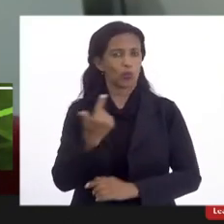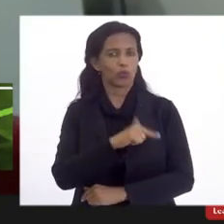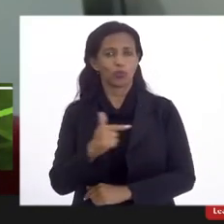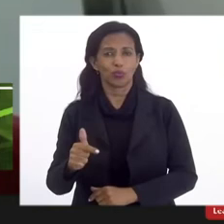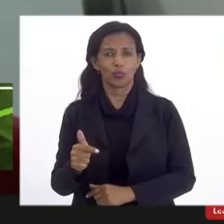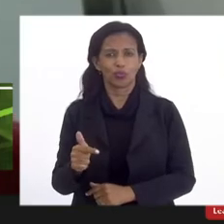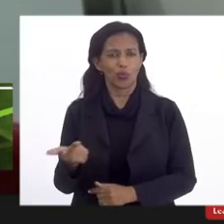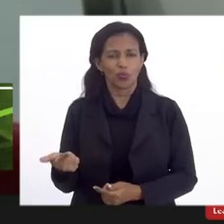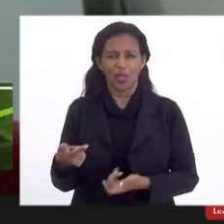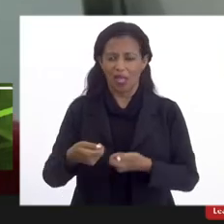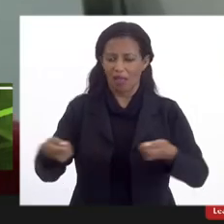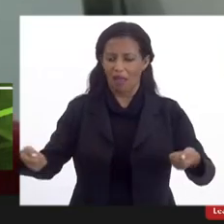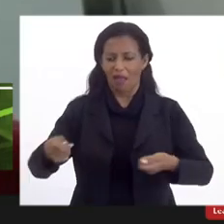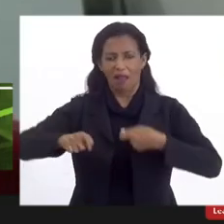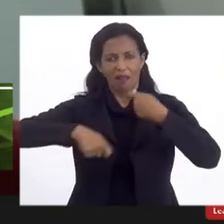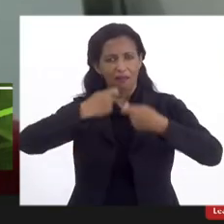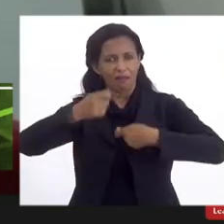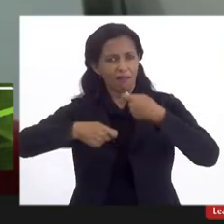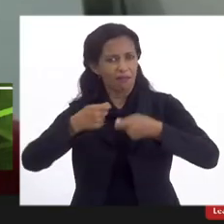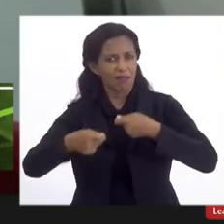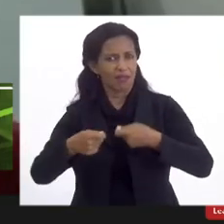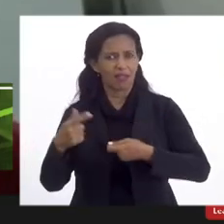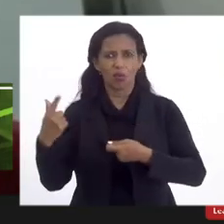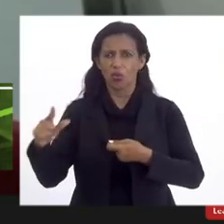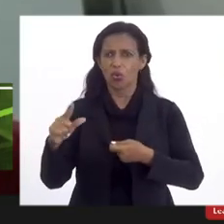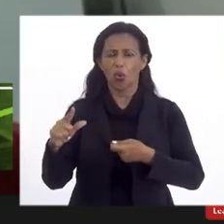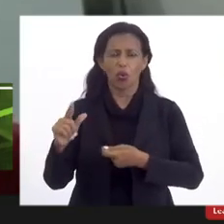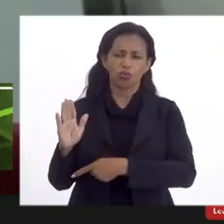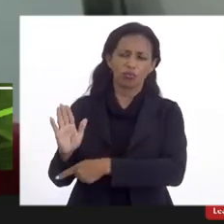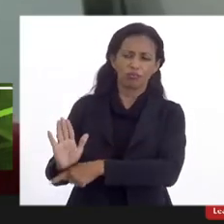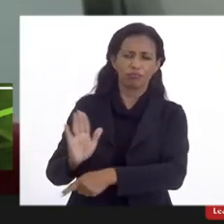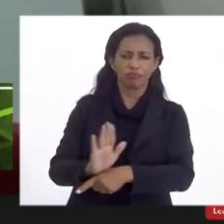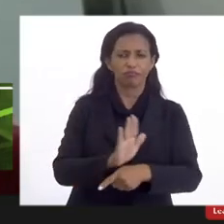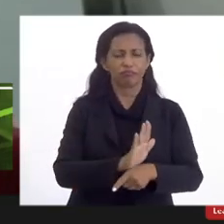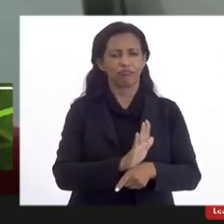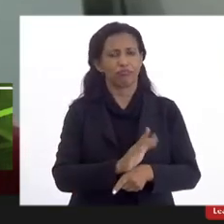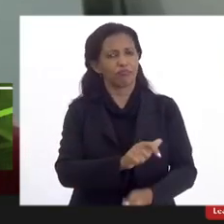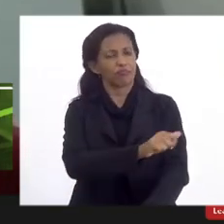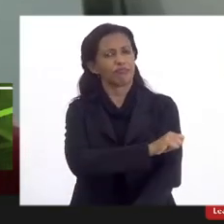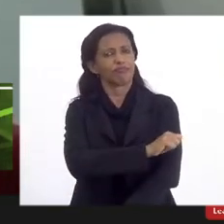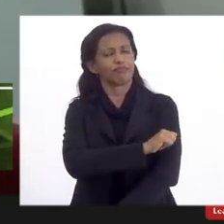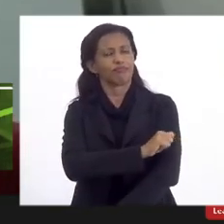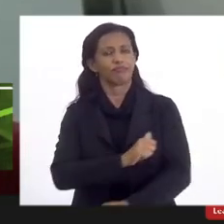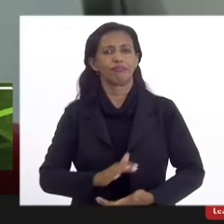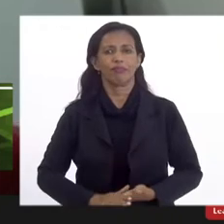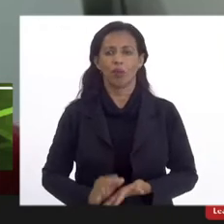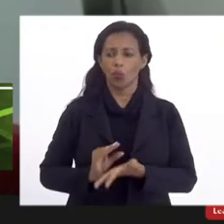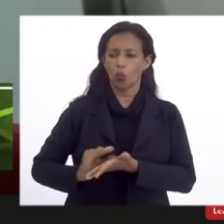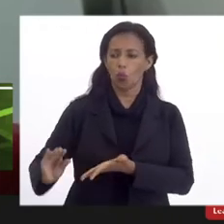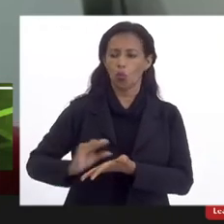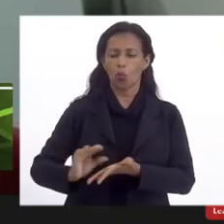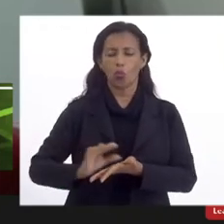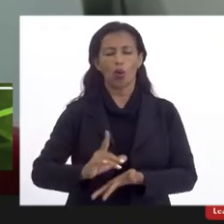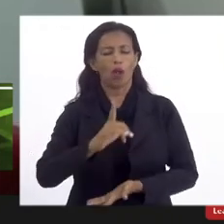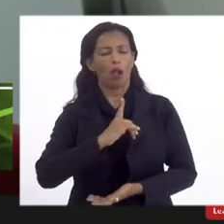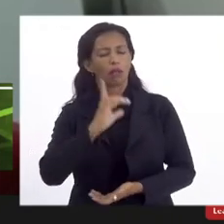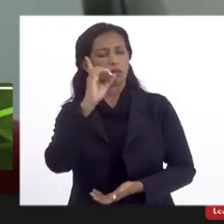sem bandejão e outros auxílios estudantis que têm direito.